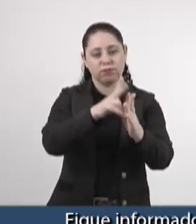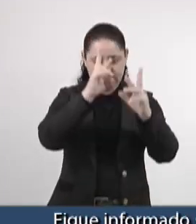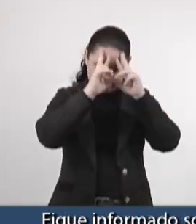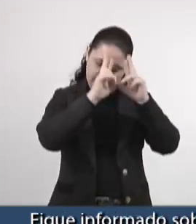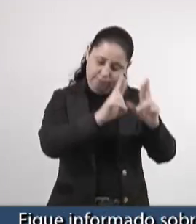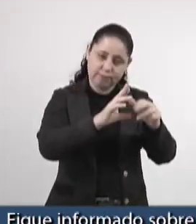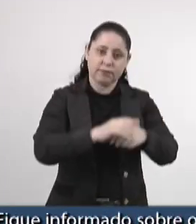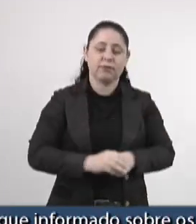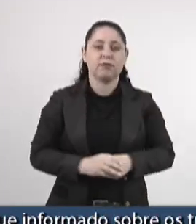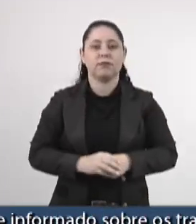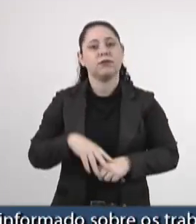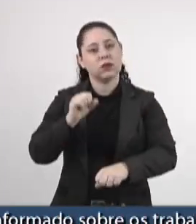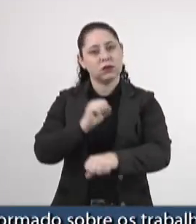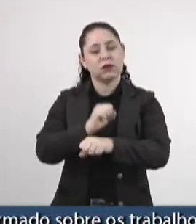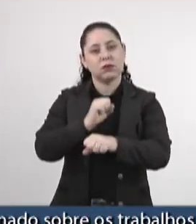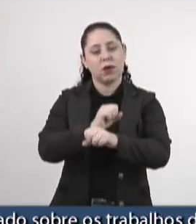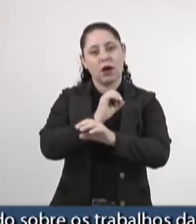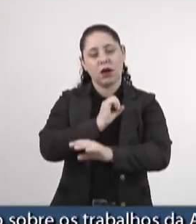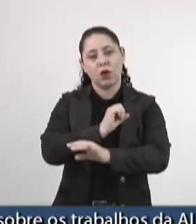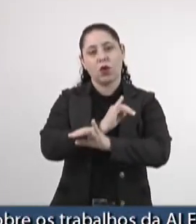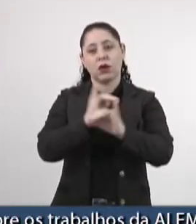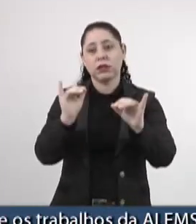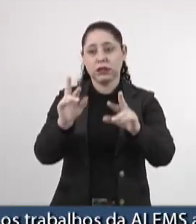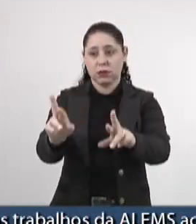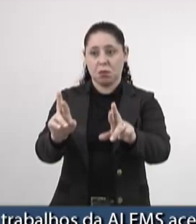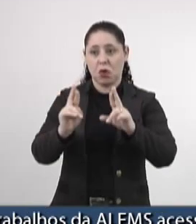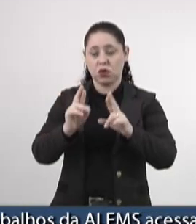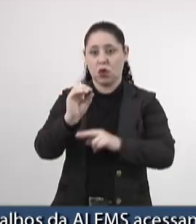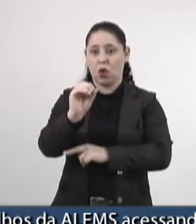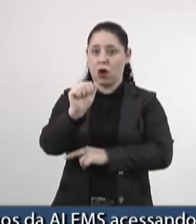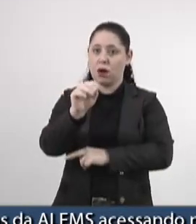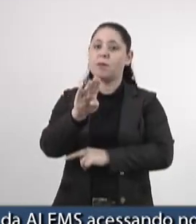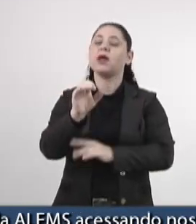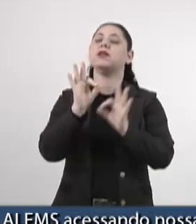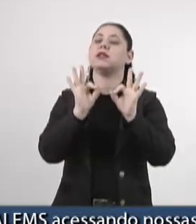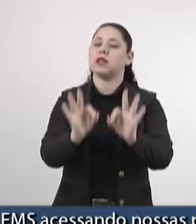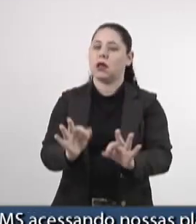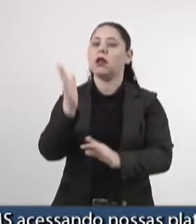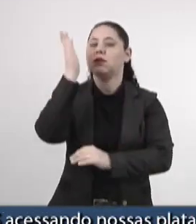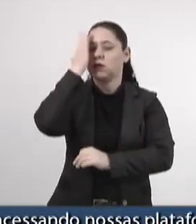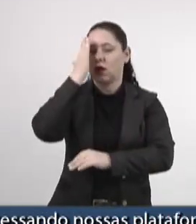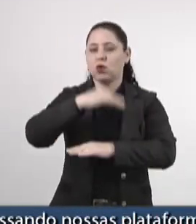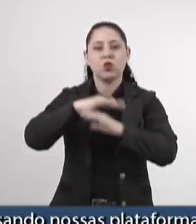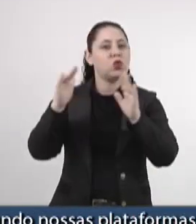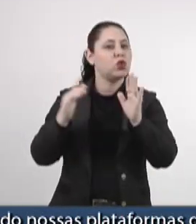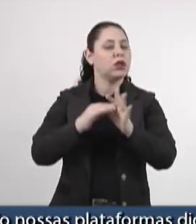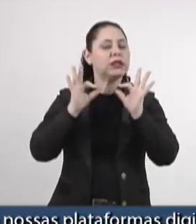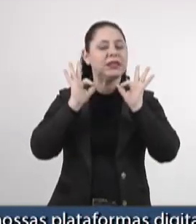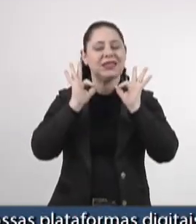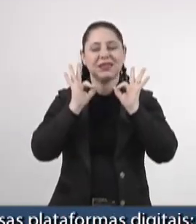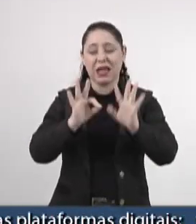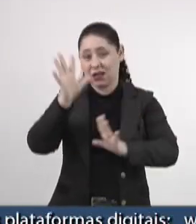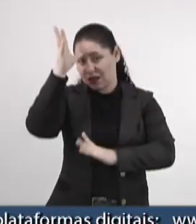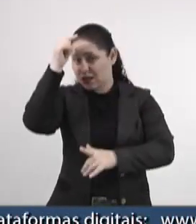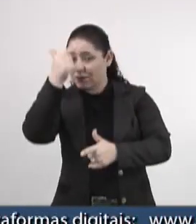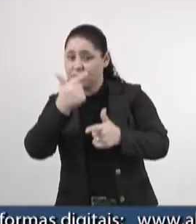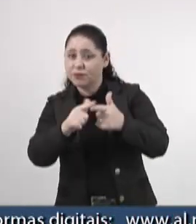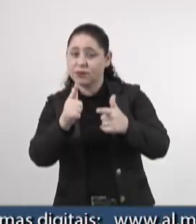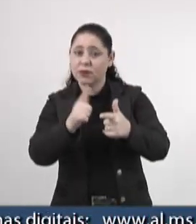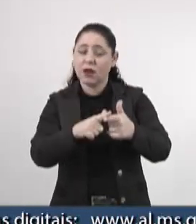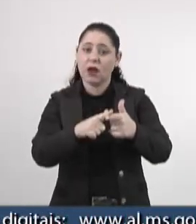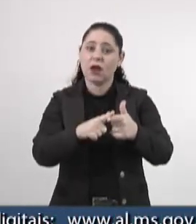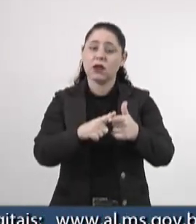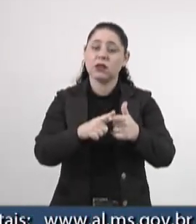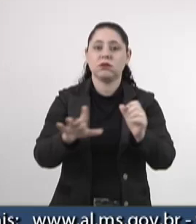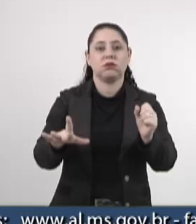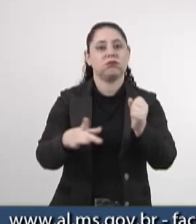respeitados. Fico no aguardo de uma resposta, na certeza de que a OABMS está adotando todas as providências cabíveis para assegurar a